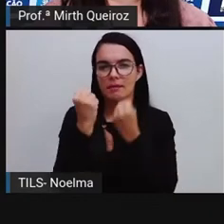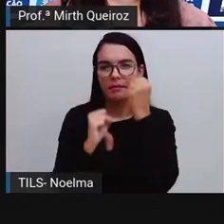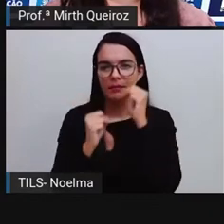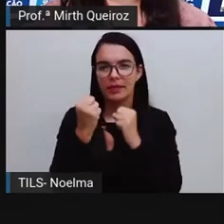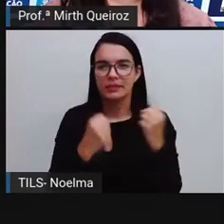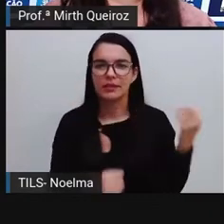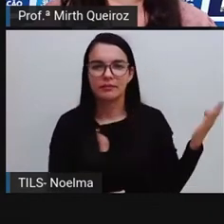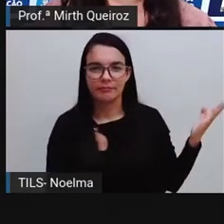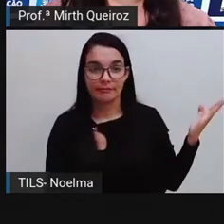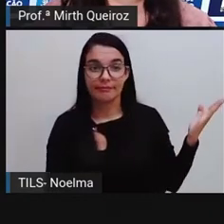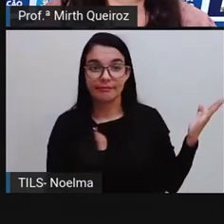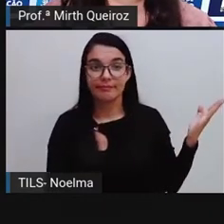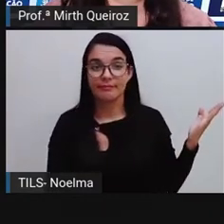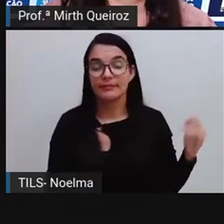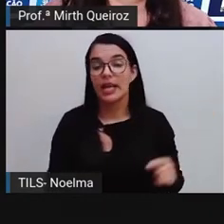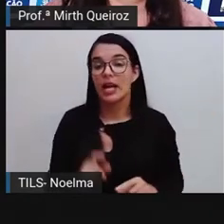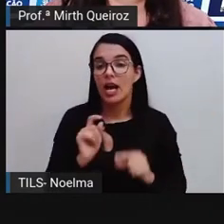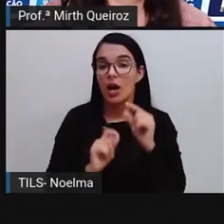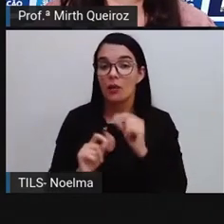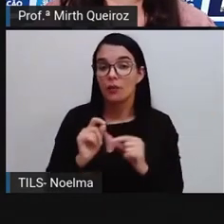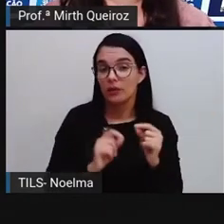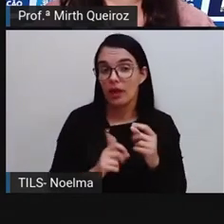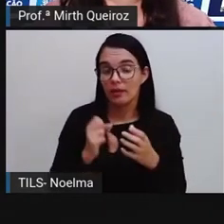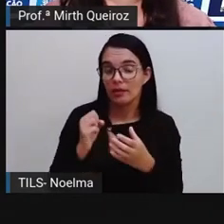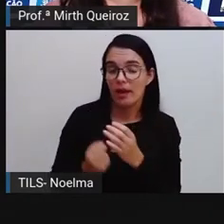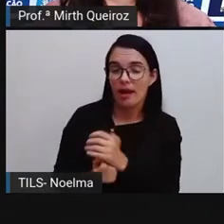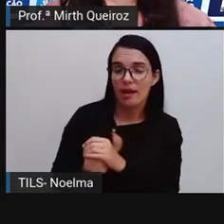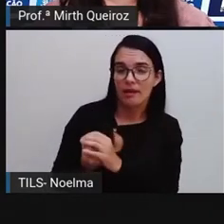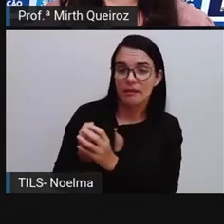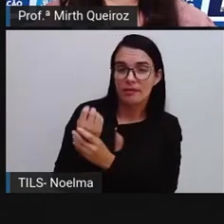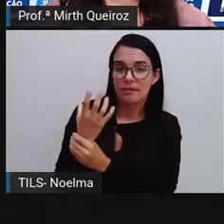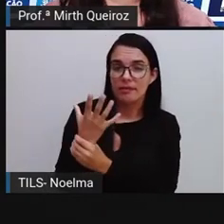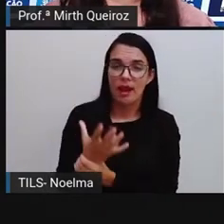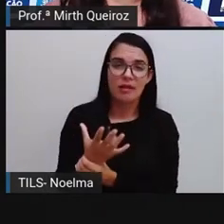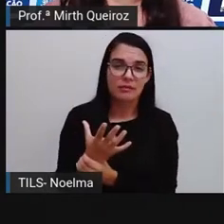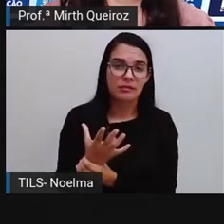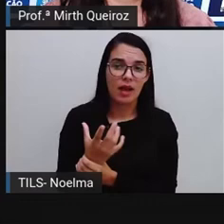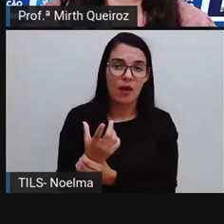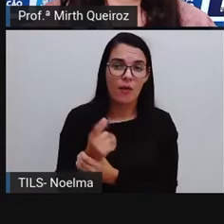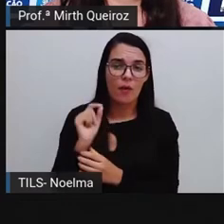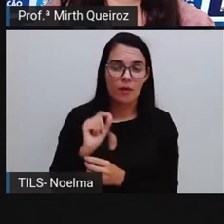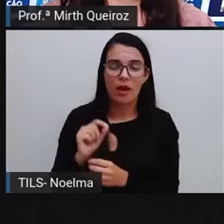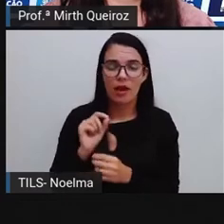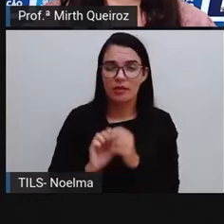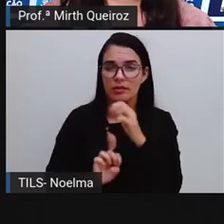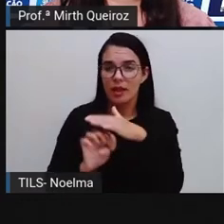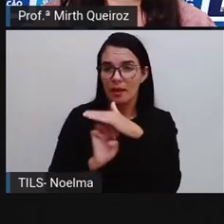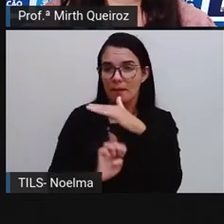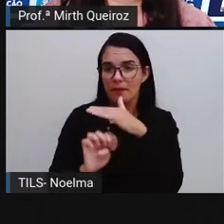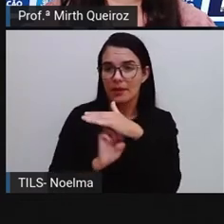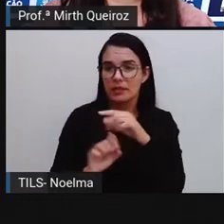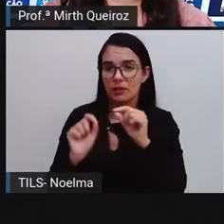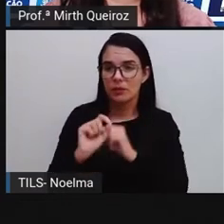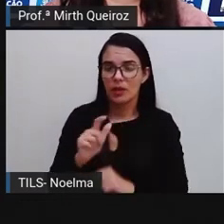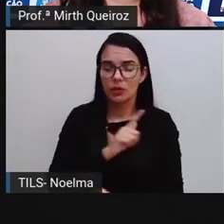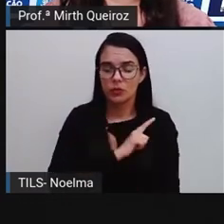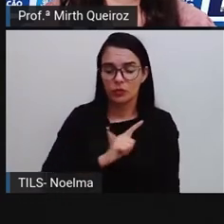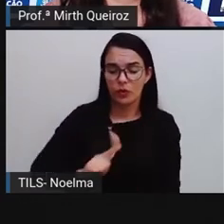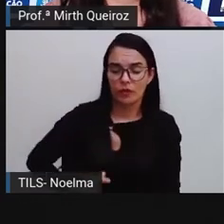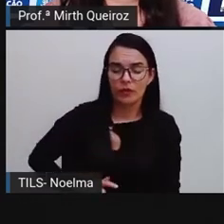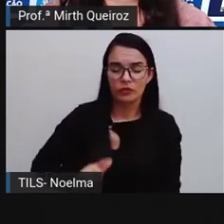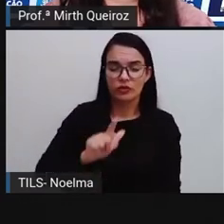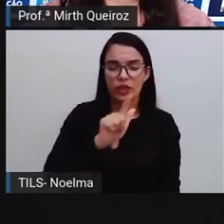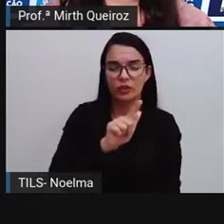onde é captado o combustível, né? E distribuído também. A criação dessa estatal foi no governo de Getúlio